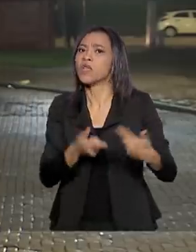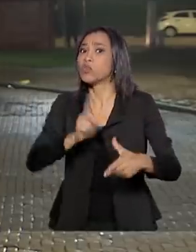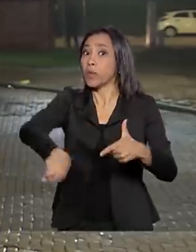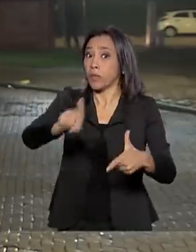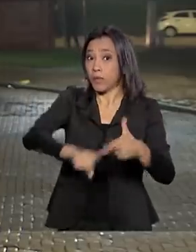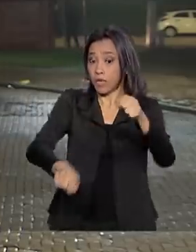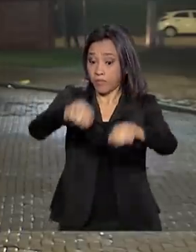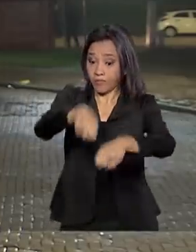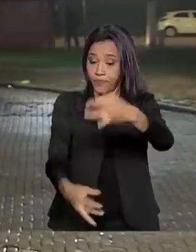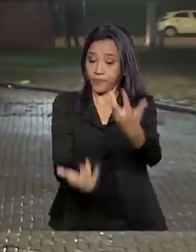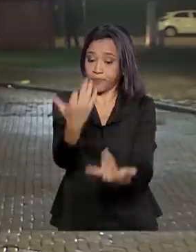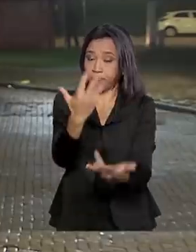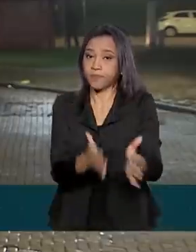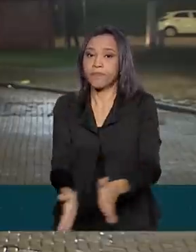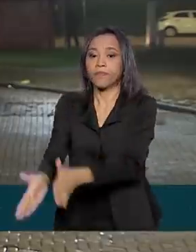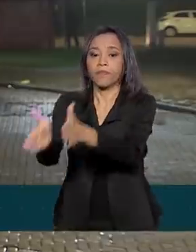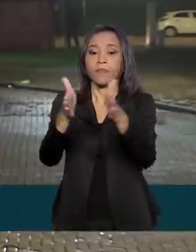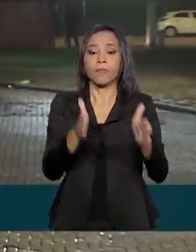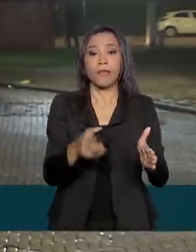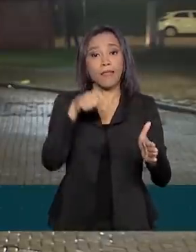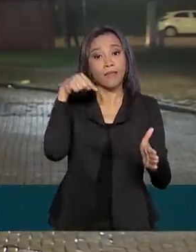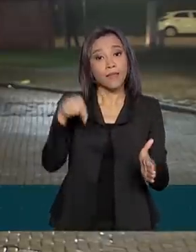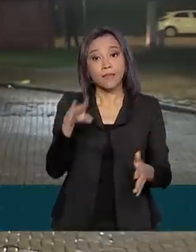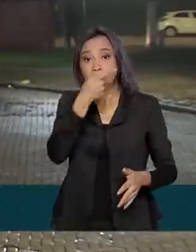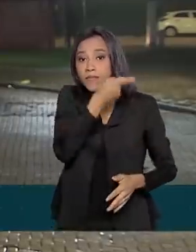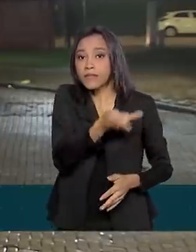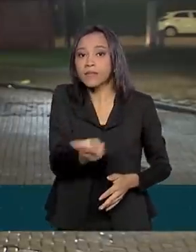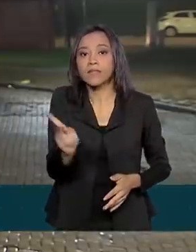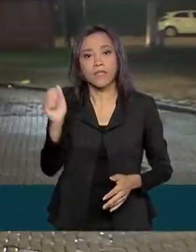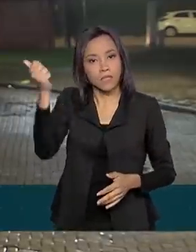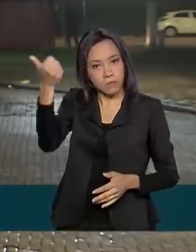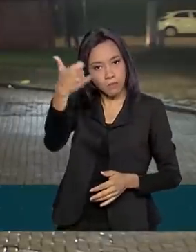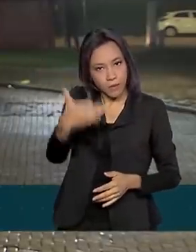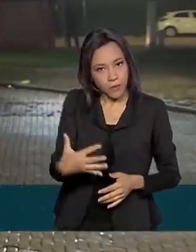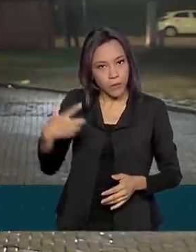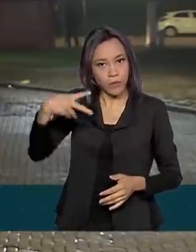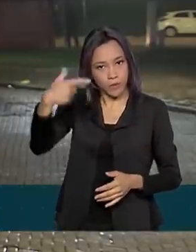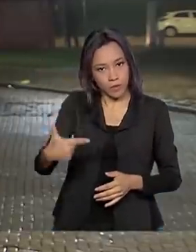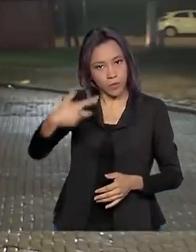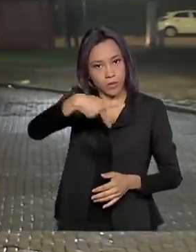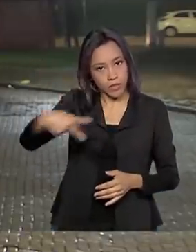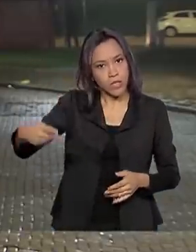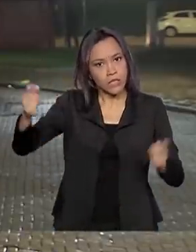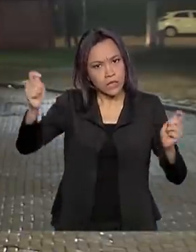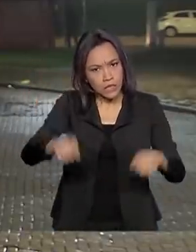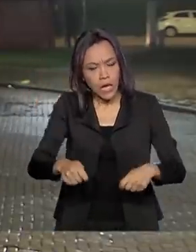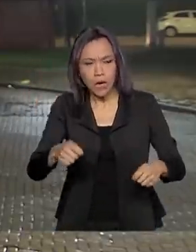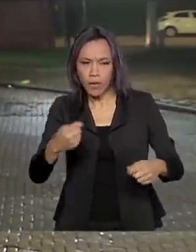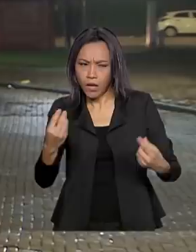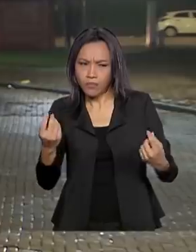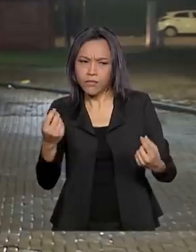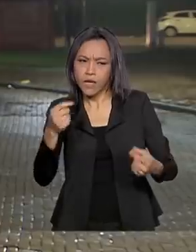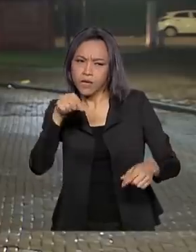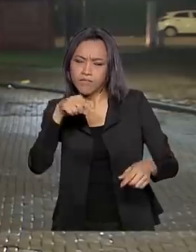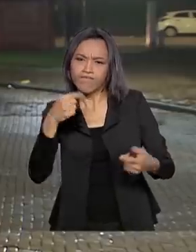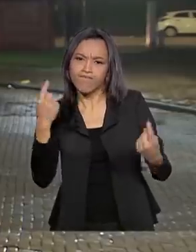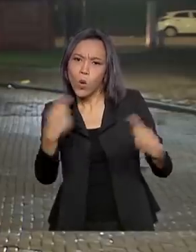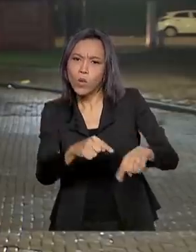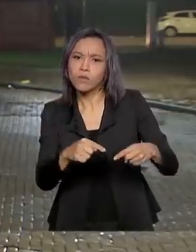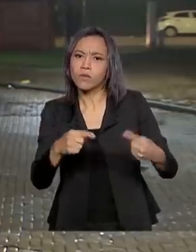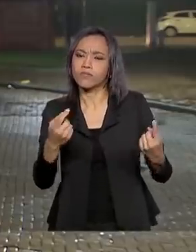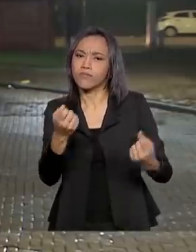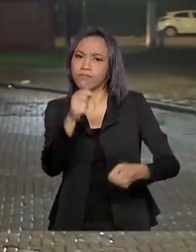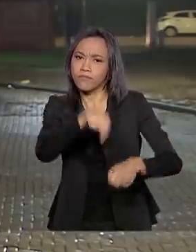Durante a visita, Mourão afirmou que é preciso atuar na fiscalização e na repressão das queimadas. Sobre o problema do